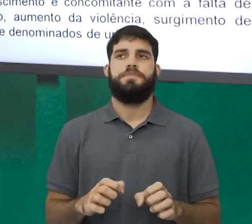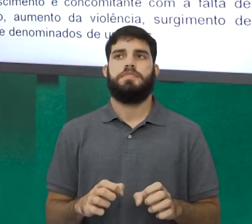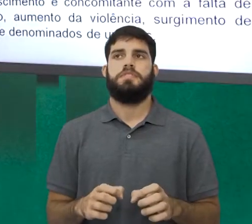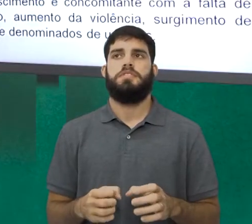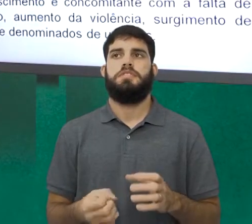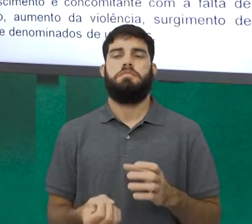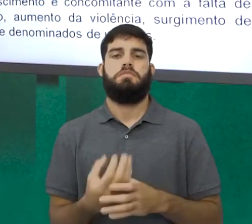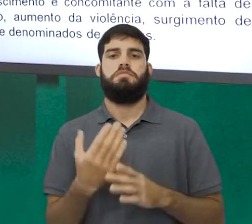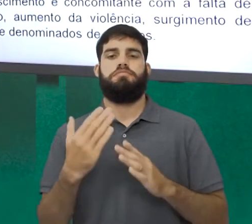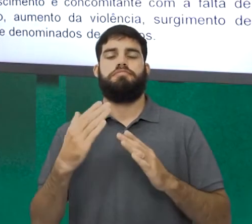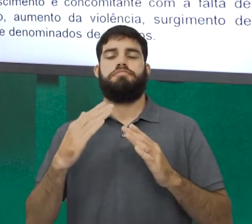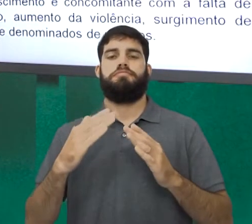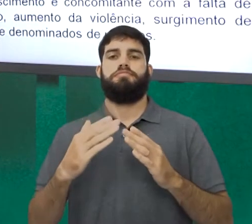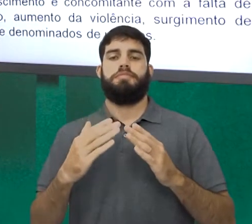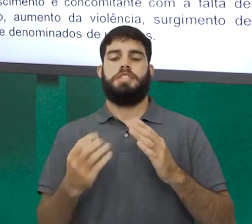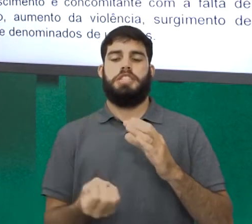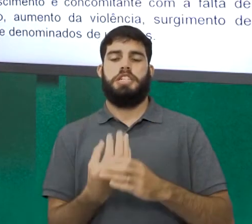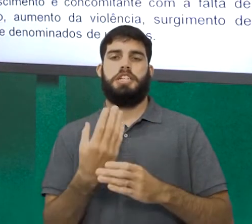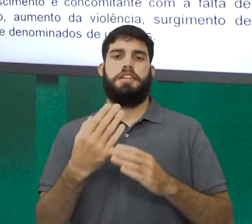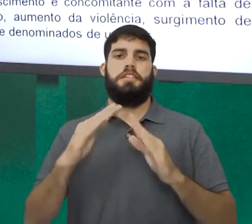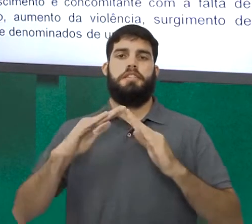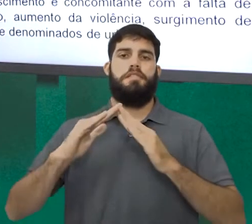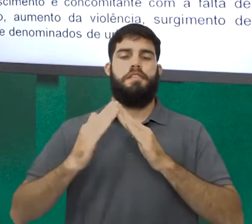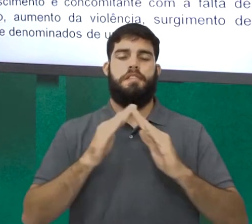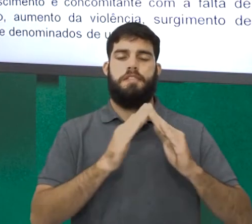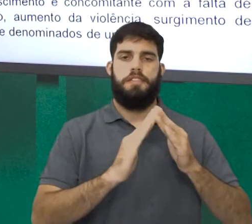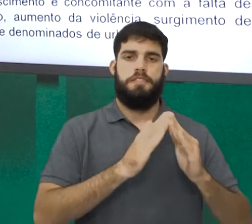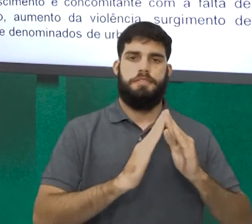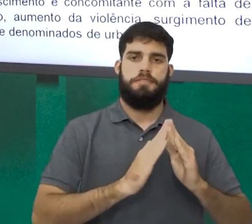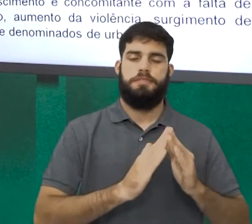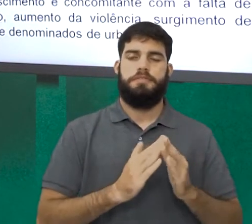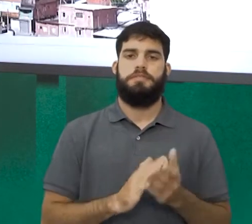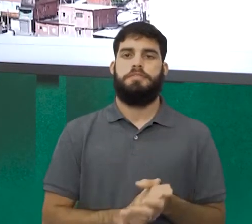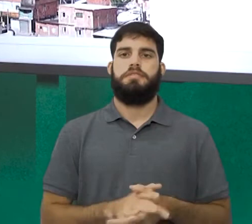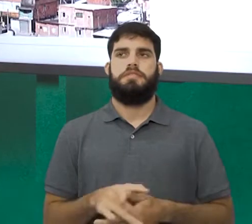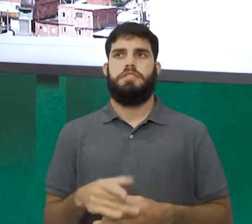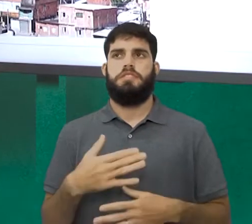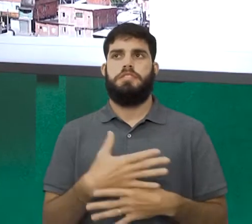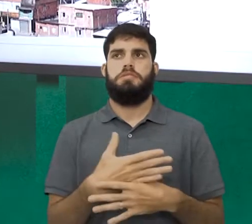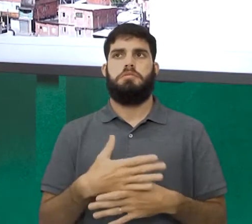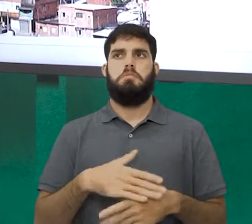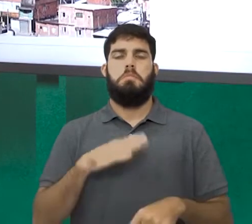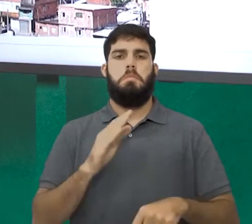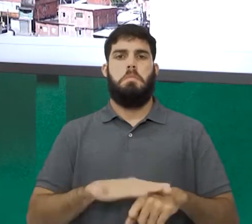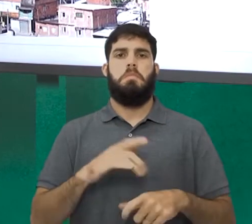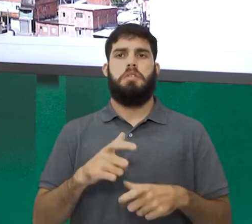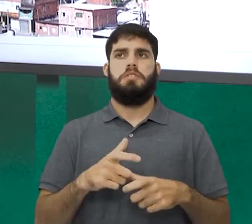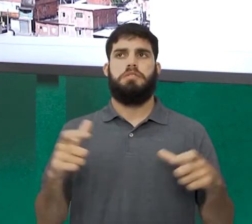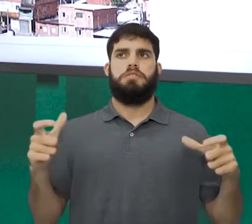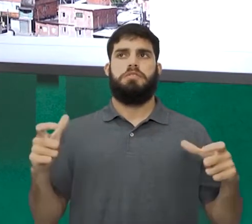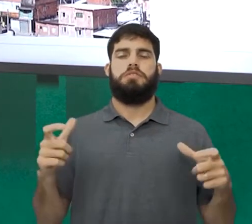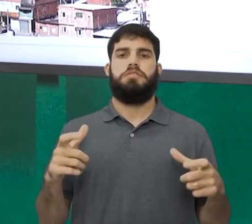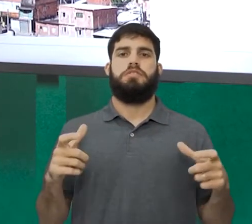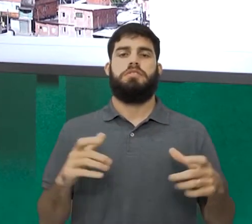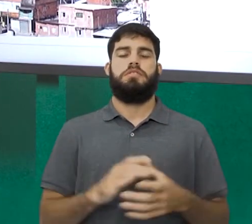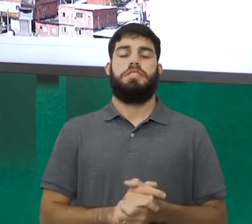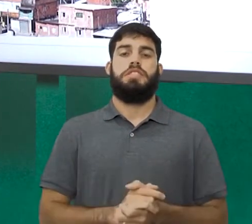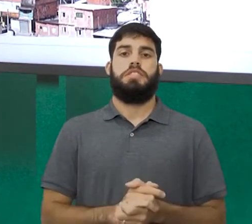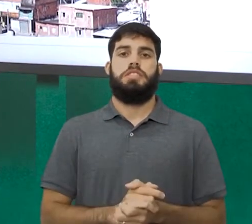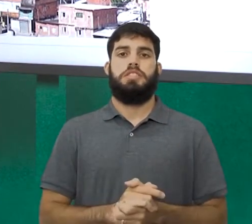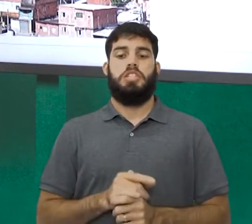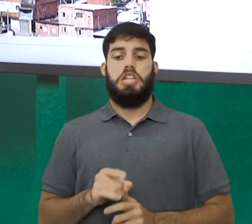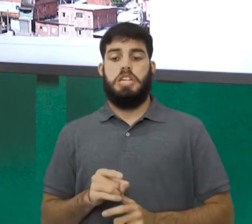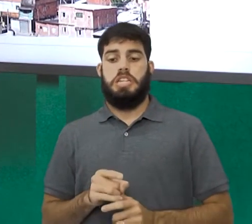surgimento de favelas. Peraí, a cidade, mais que cresceu, a cidade inchou, a